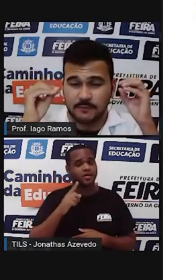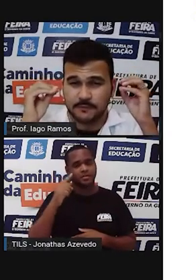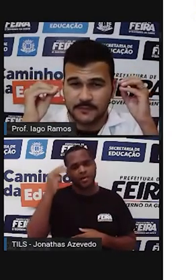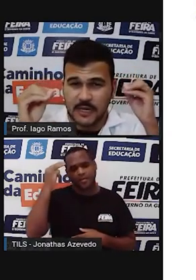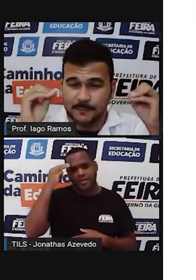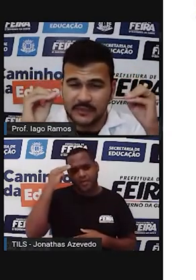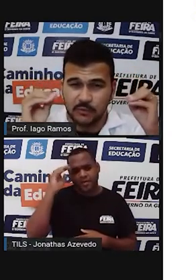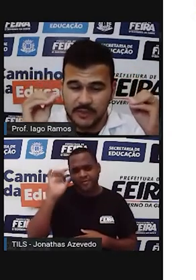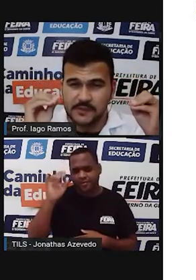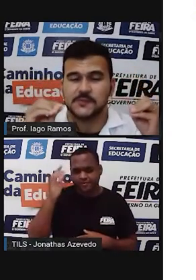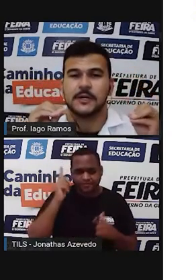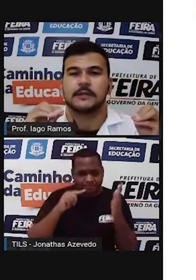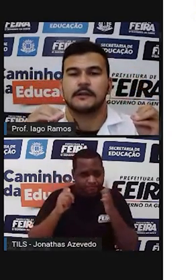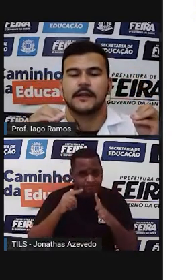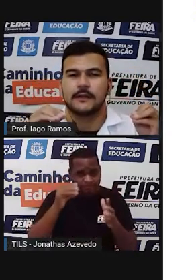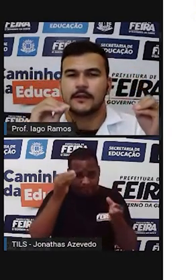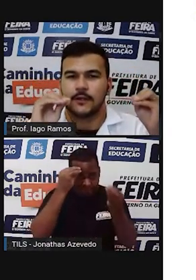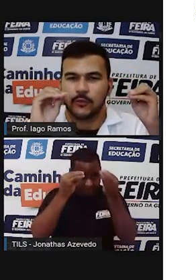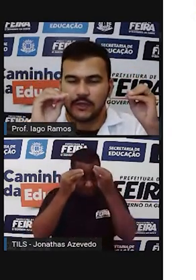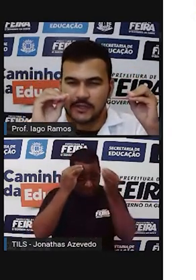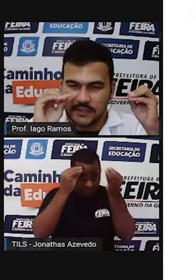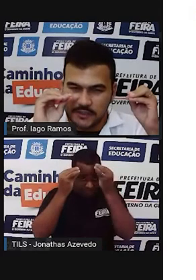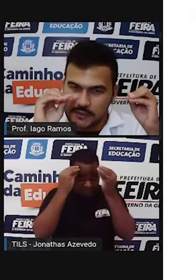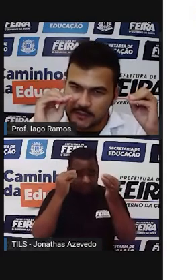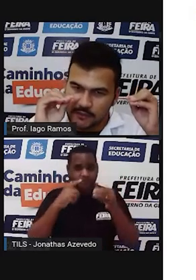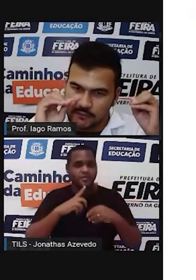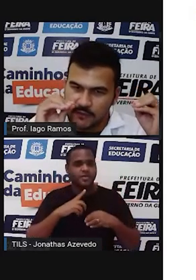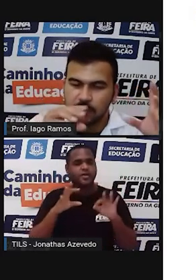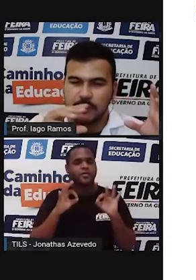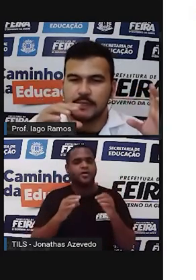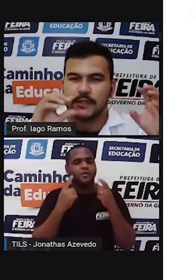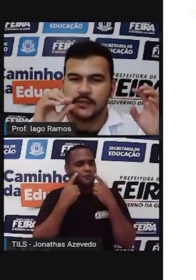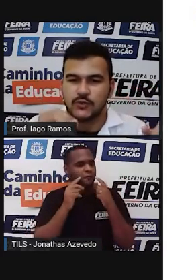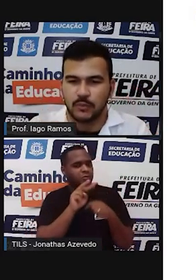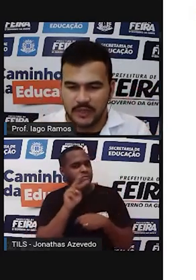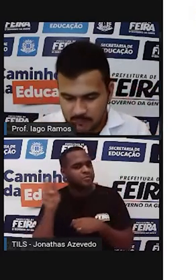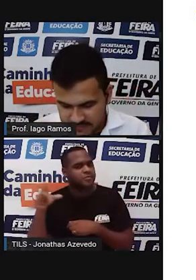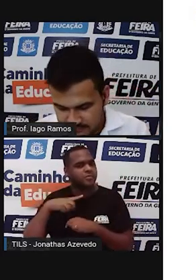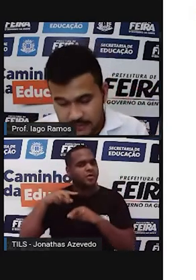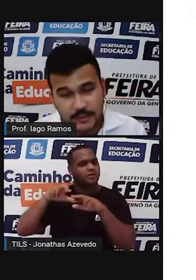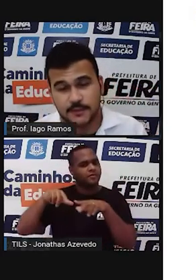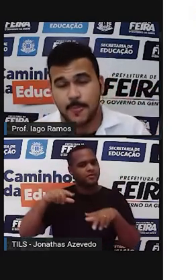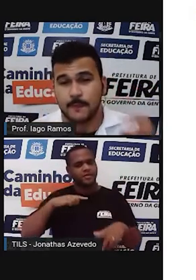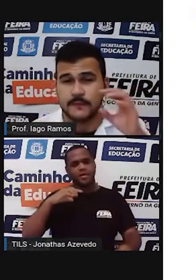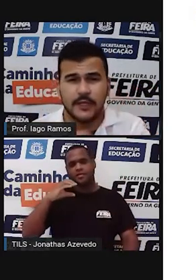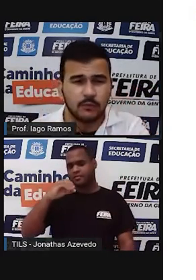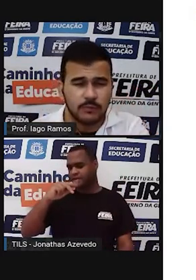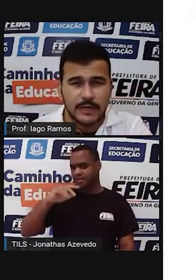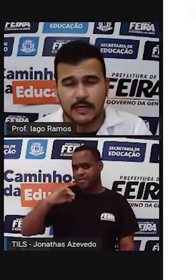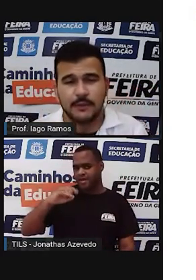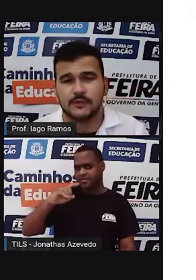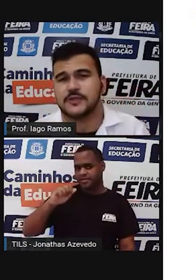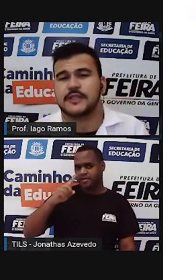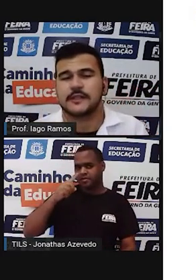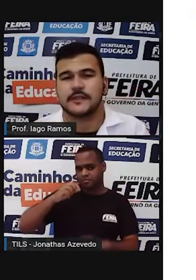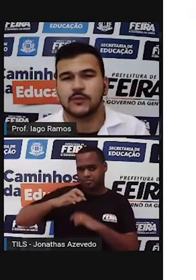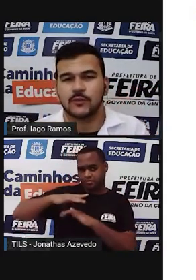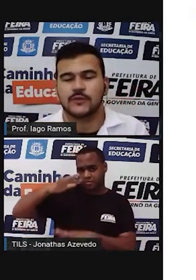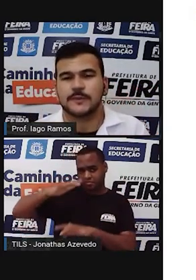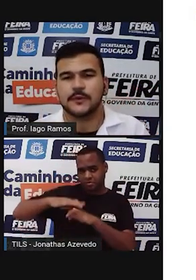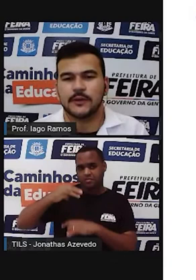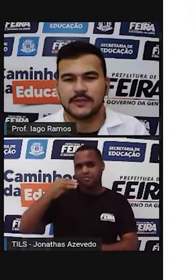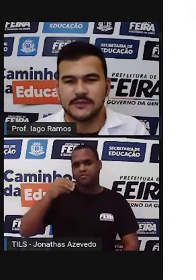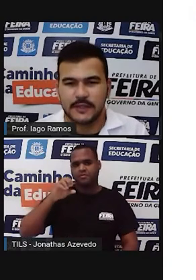memória captou mesmo, né? O que a gente viu ali sobre capacidade. E eu acabei nos 30